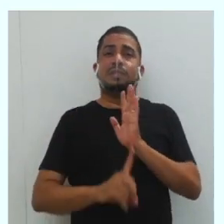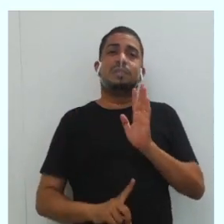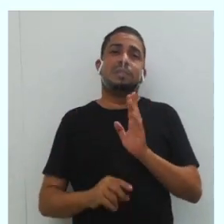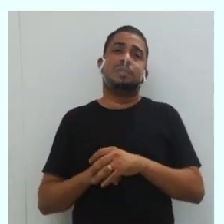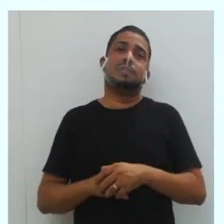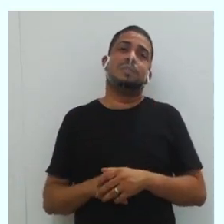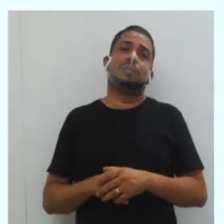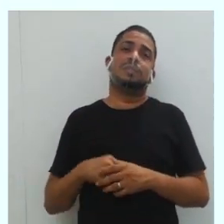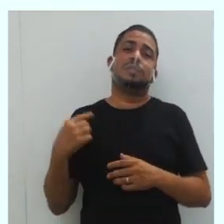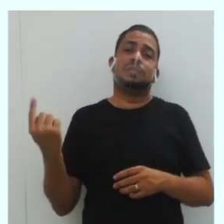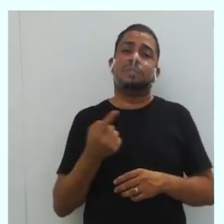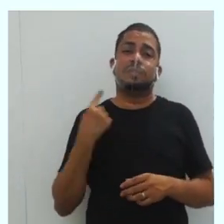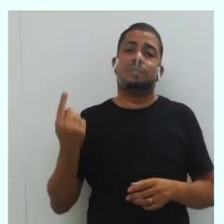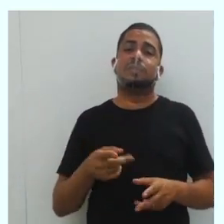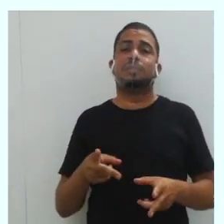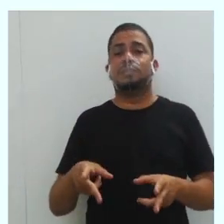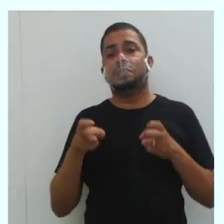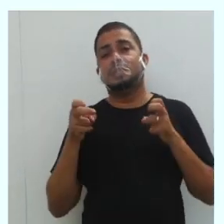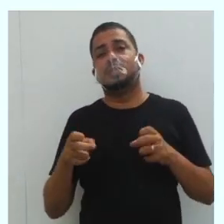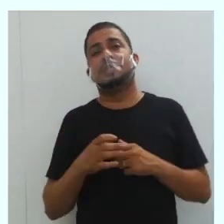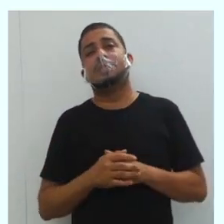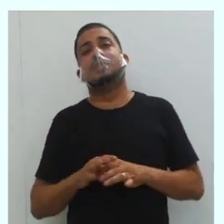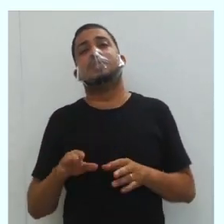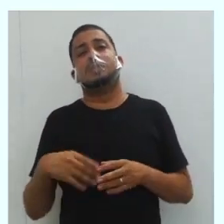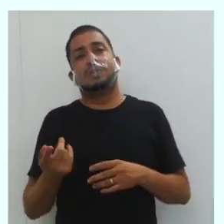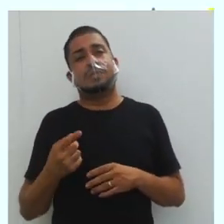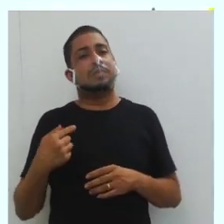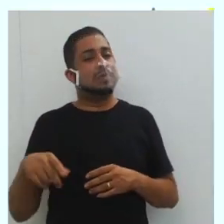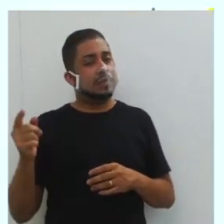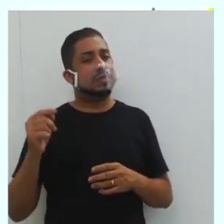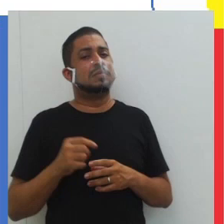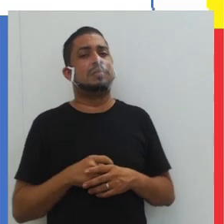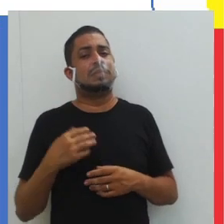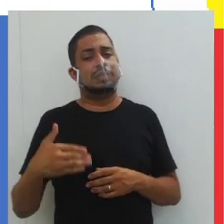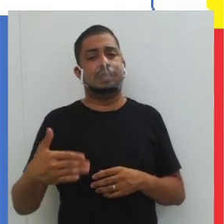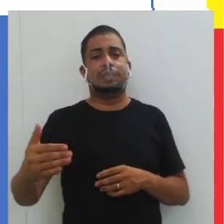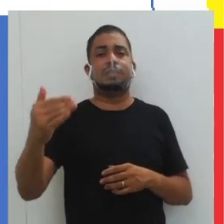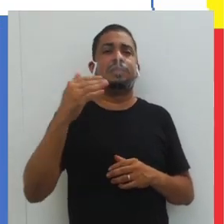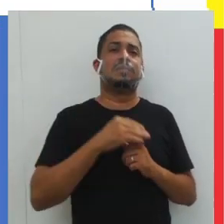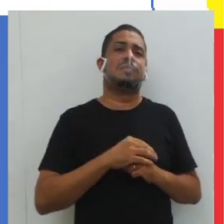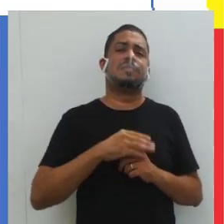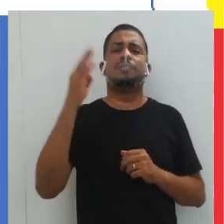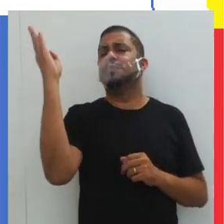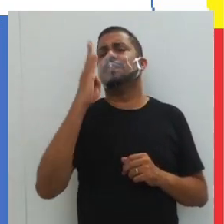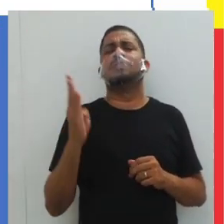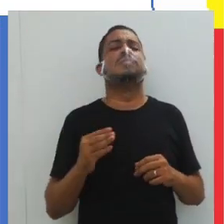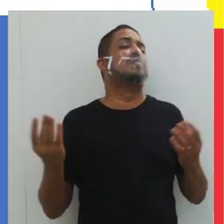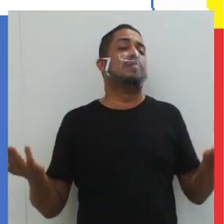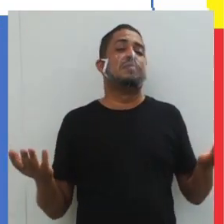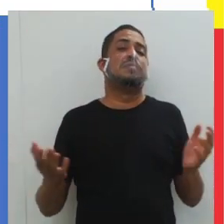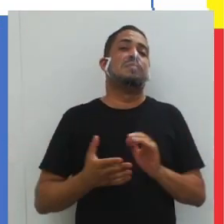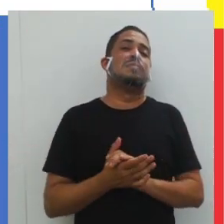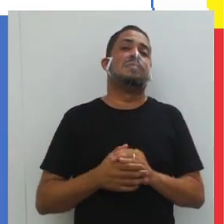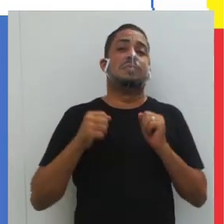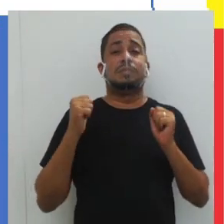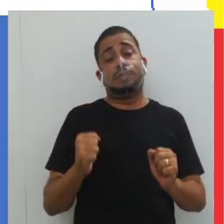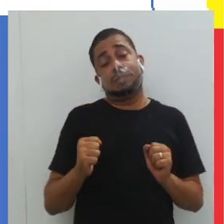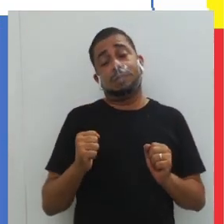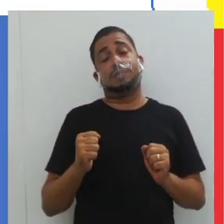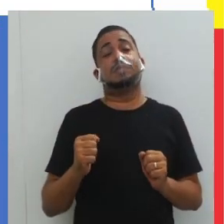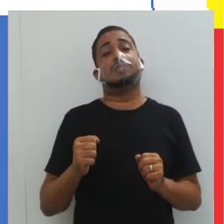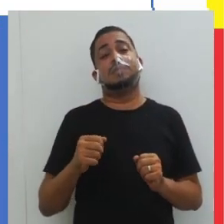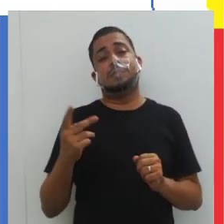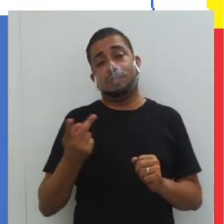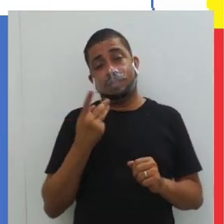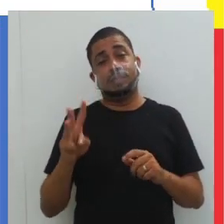seus direitos, certo? Então, nós observamos aí. Então, vamos lá. Vamos adiante. E no Brasil? No Brasil, podemos